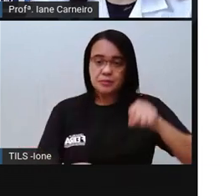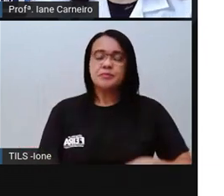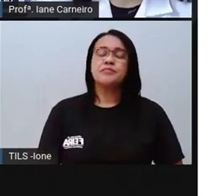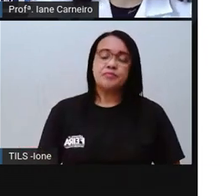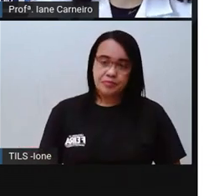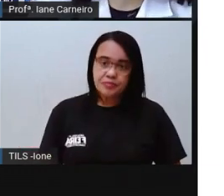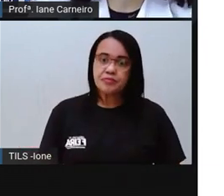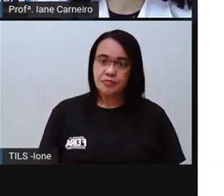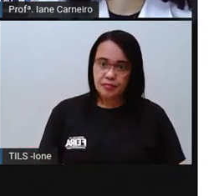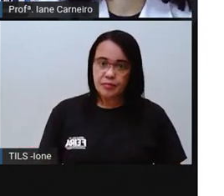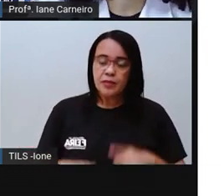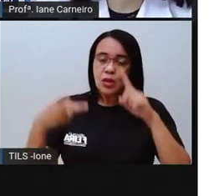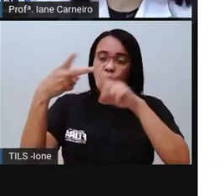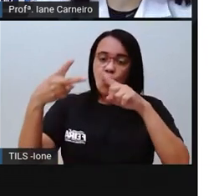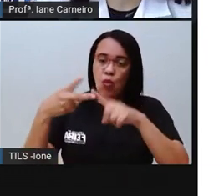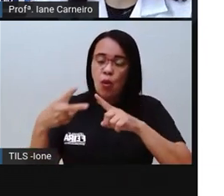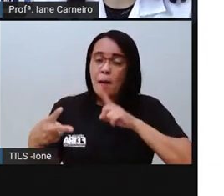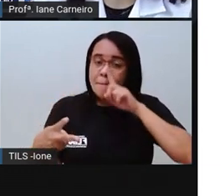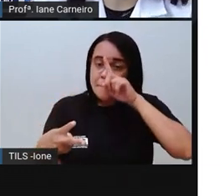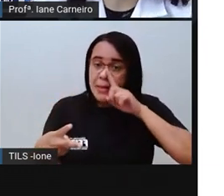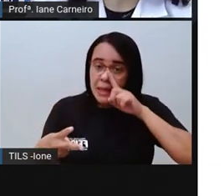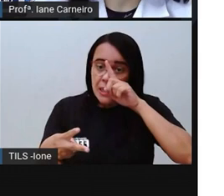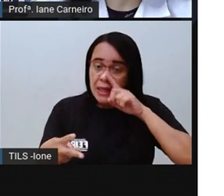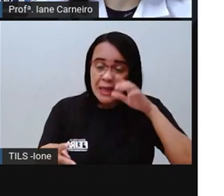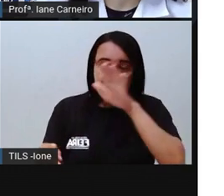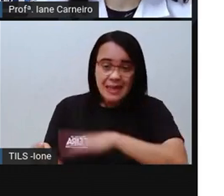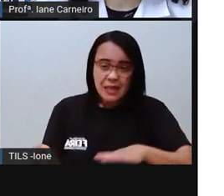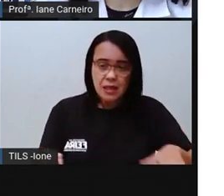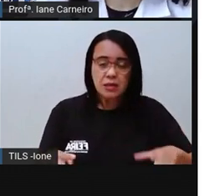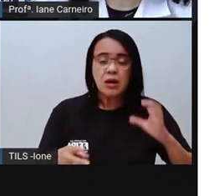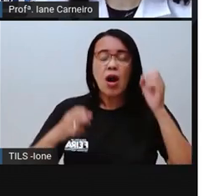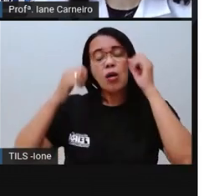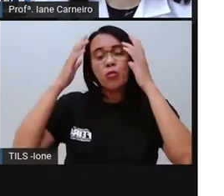afogamento, né? Da criança se afogar?